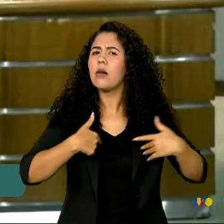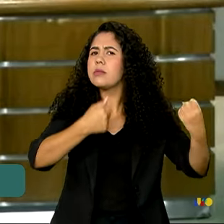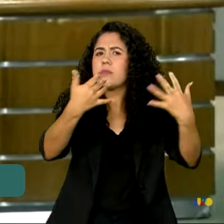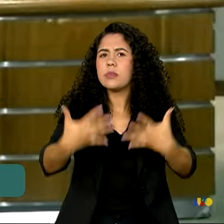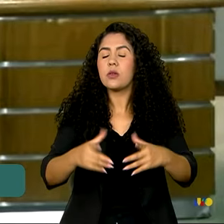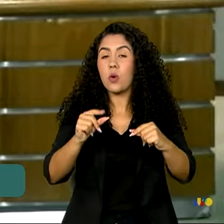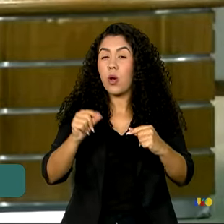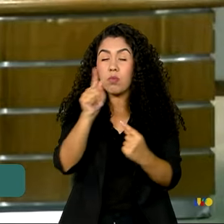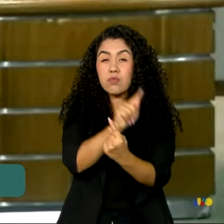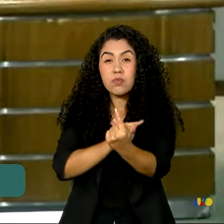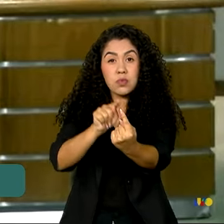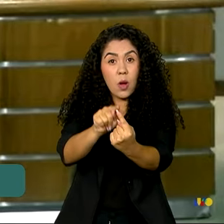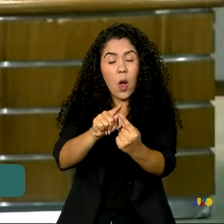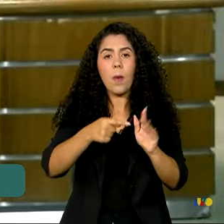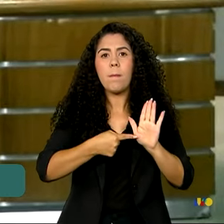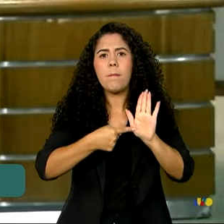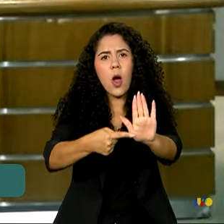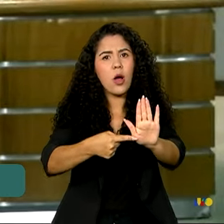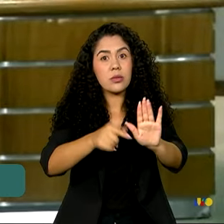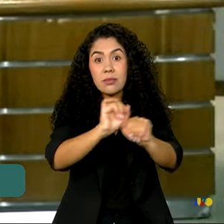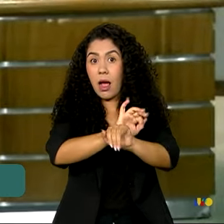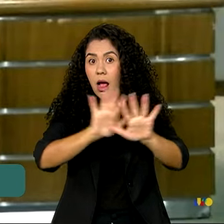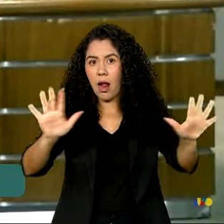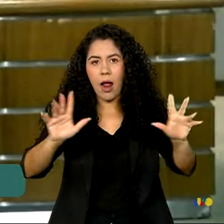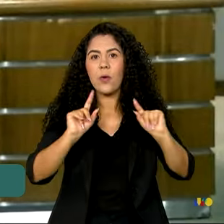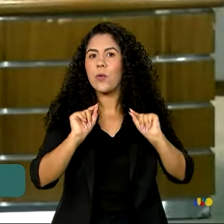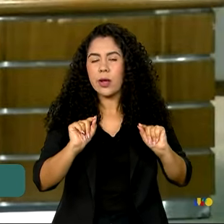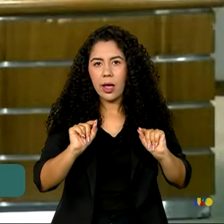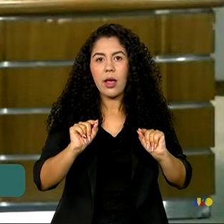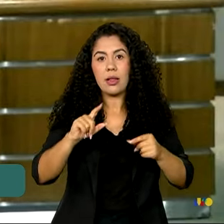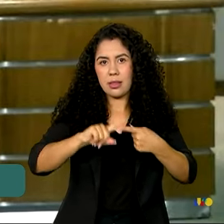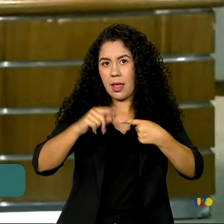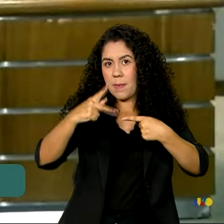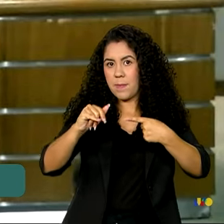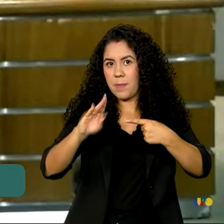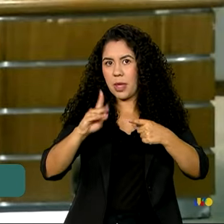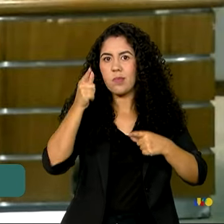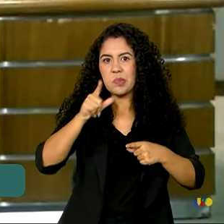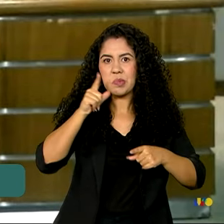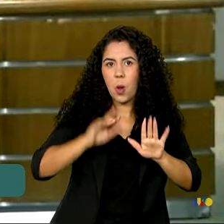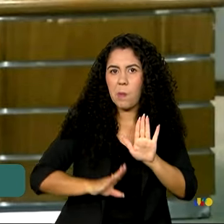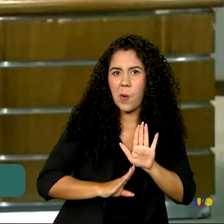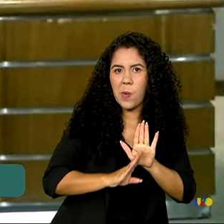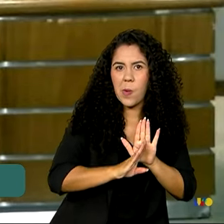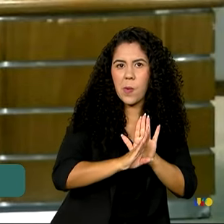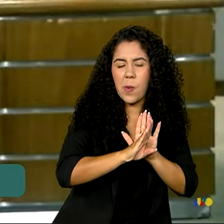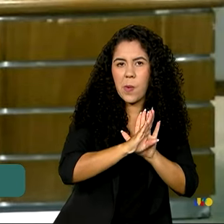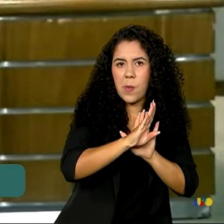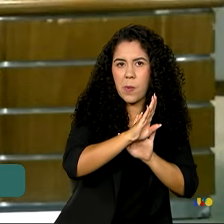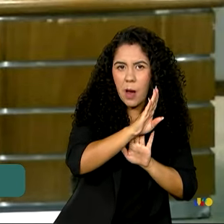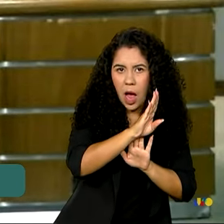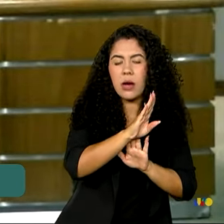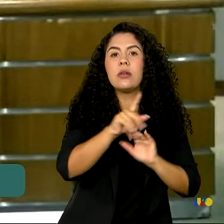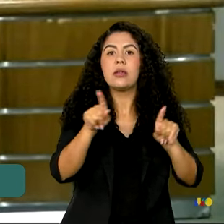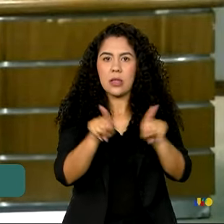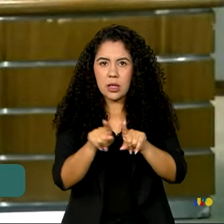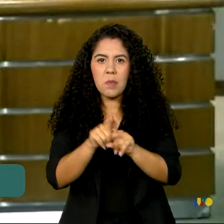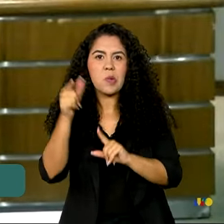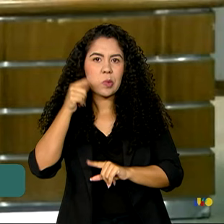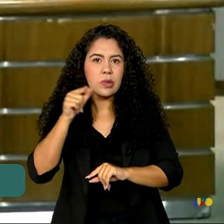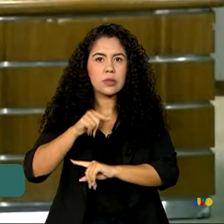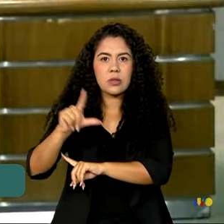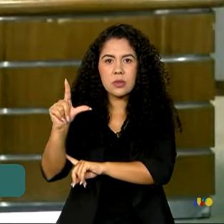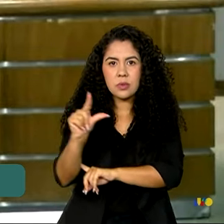o Focus tem mostrado isso, o Focus de agora tem PIB crescendo, na margem mais está crescendo, e tem redução de